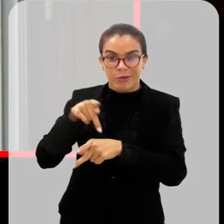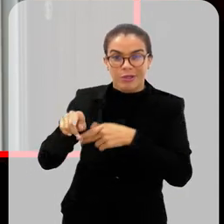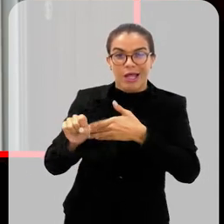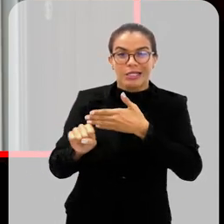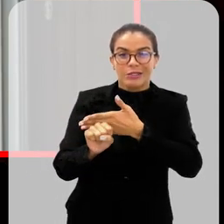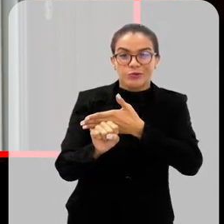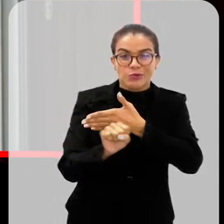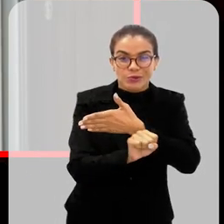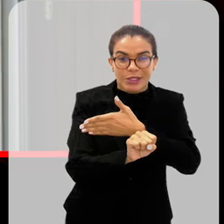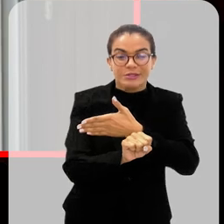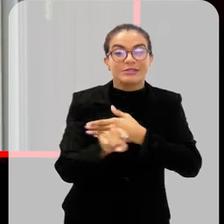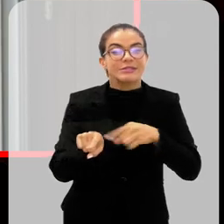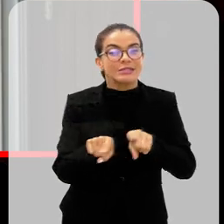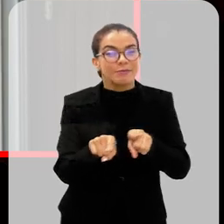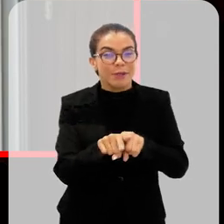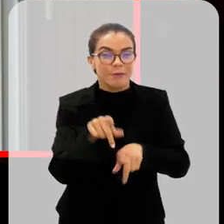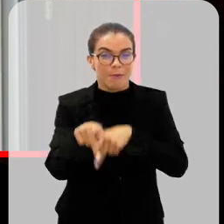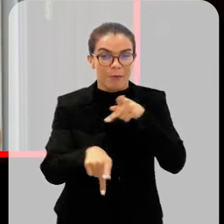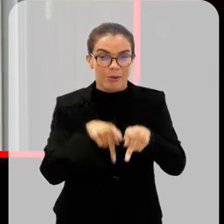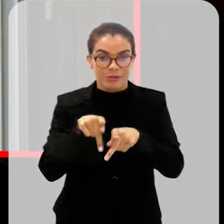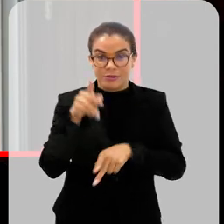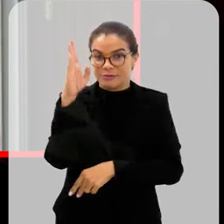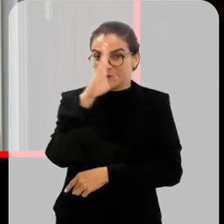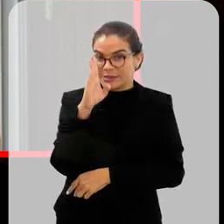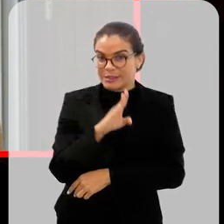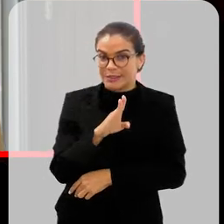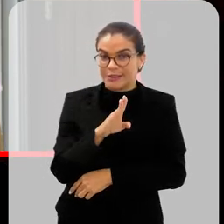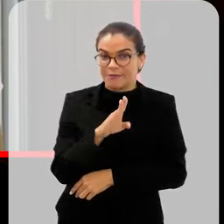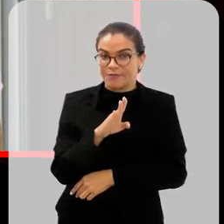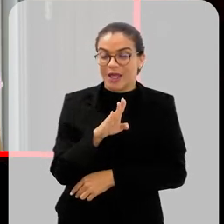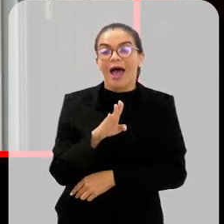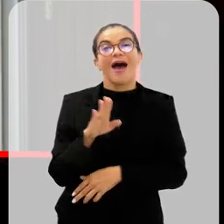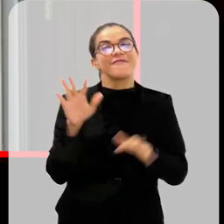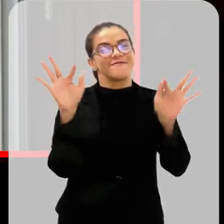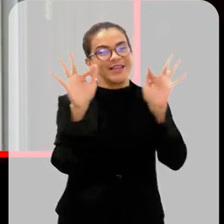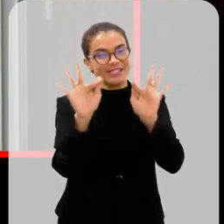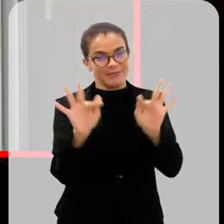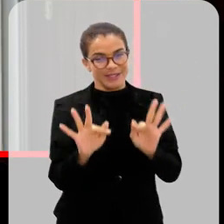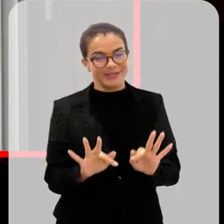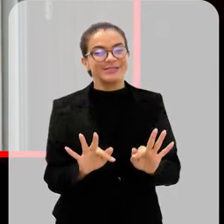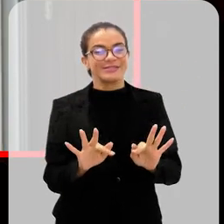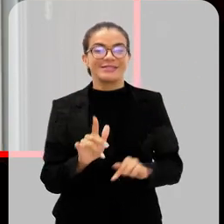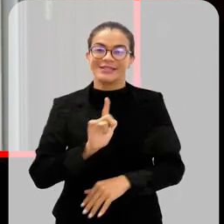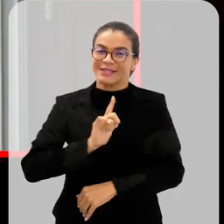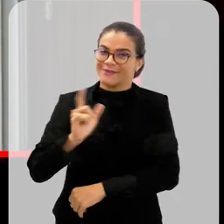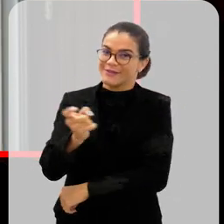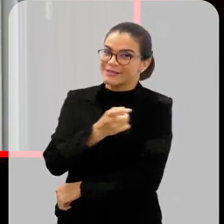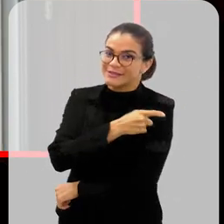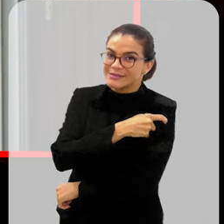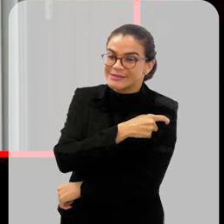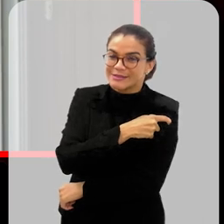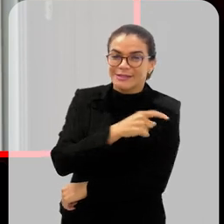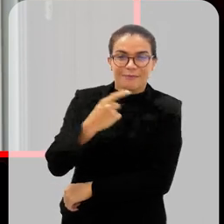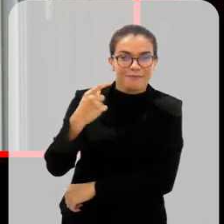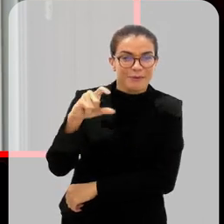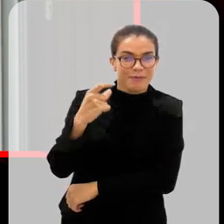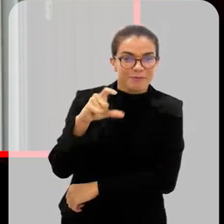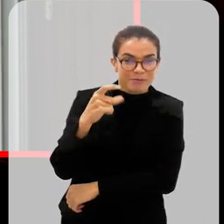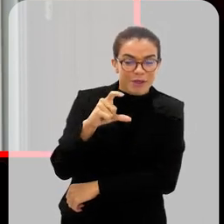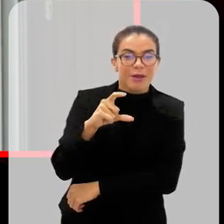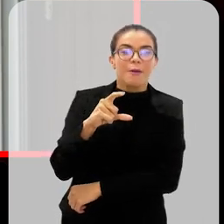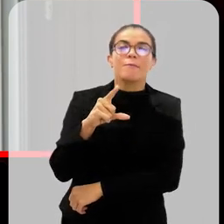região sudeste e, diria, para a população brasileira. Felizmente, já temos a vacina para